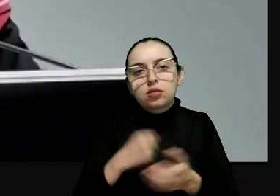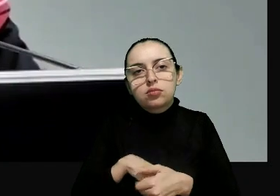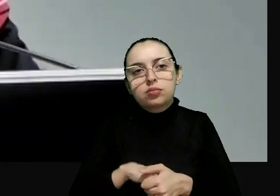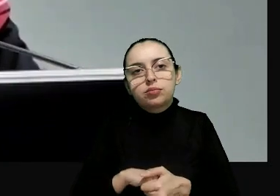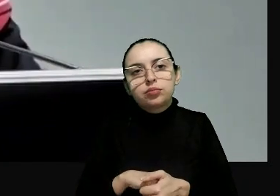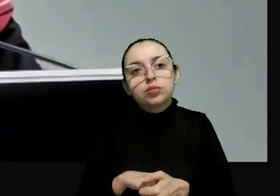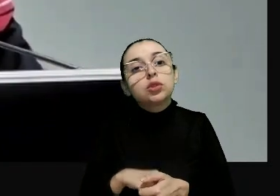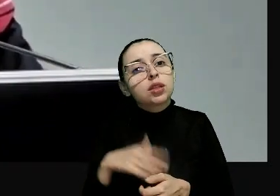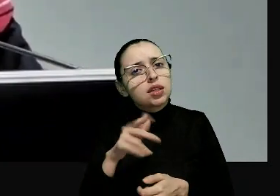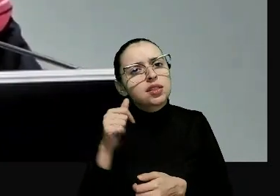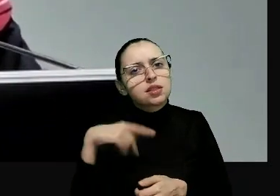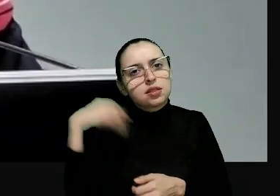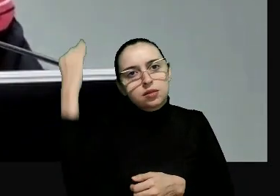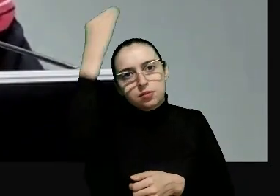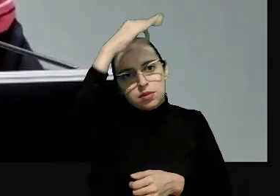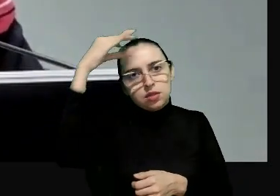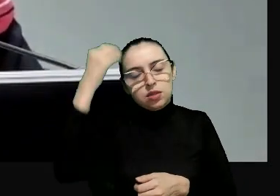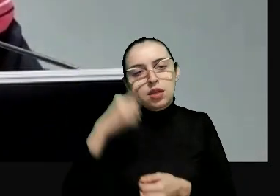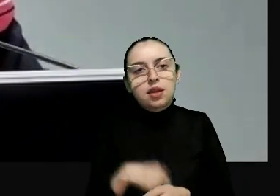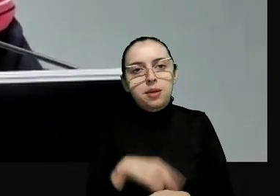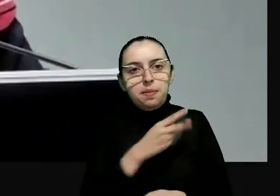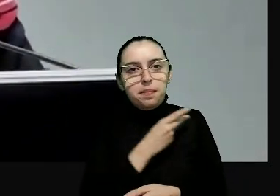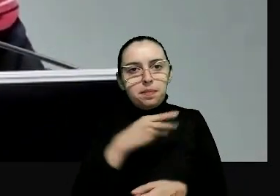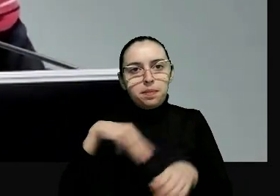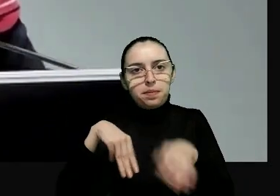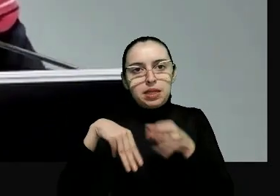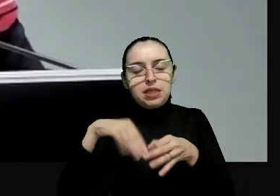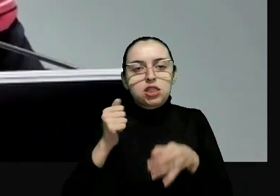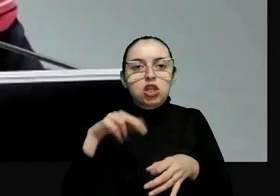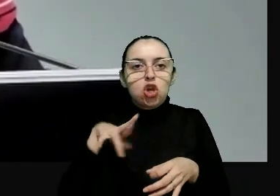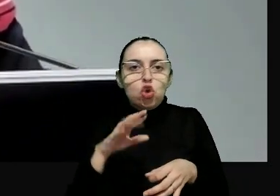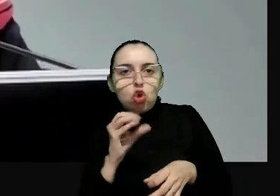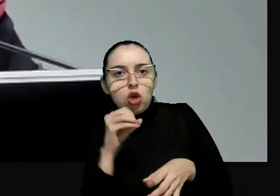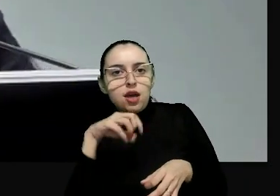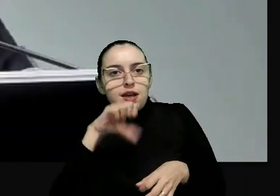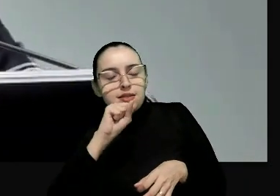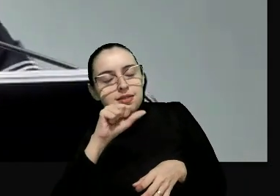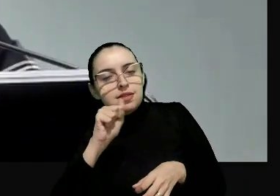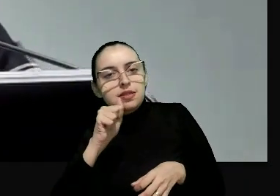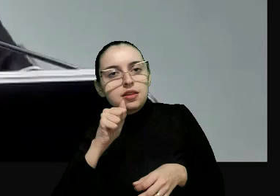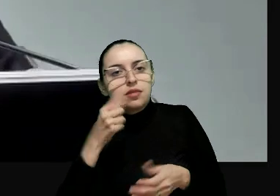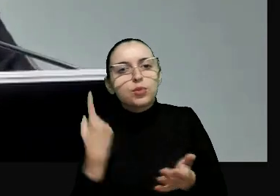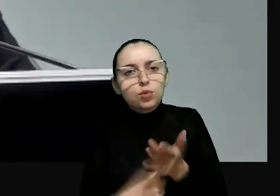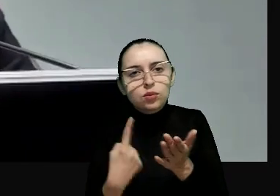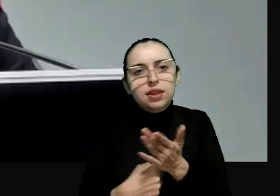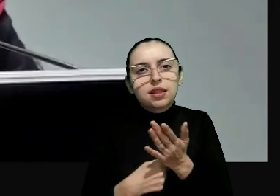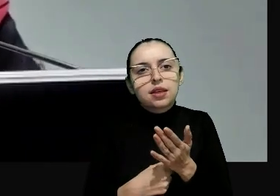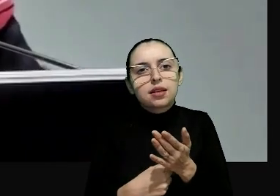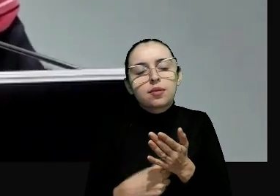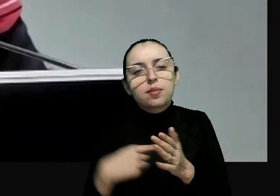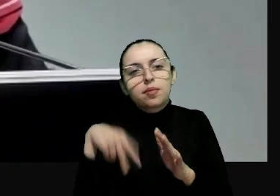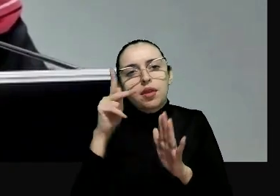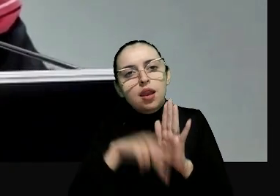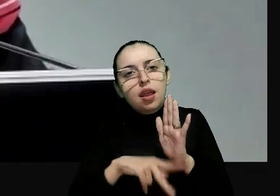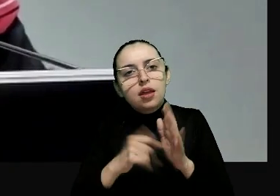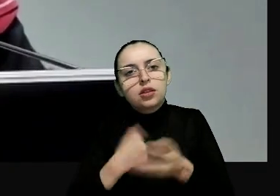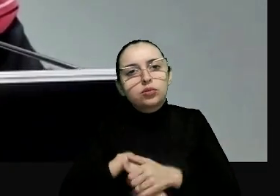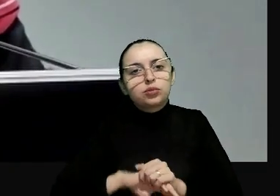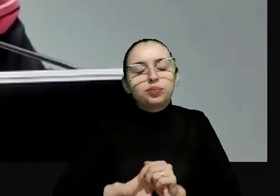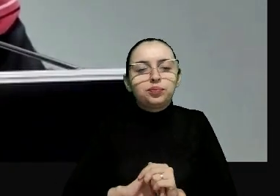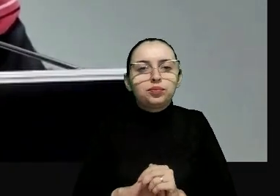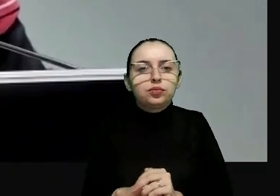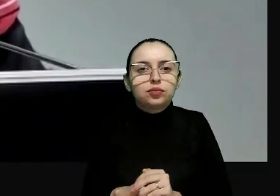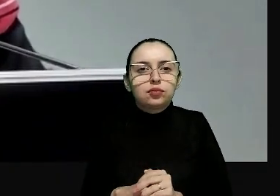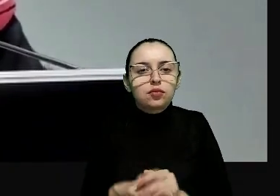Estivemos, inclusive, no Espírito Santo, com a ministra Rosa, há um mês atrás, fechando um plano de implementação de uma decisão